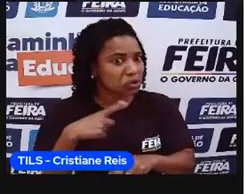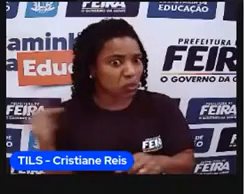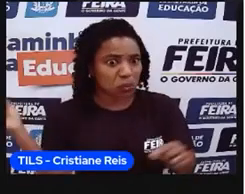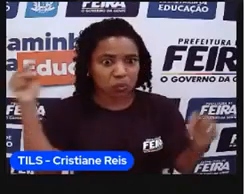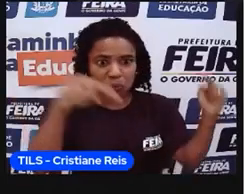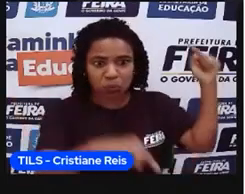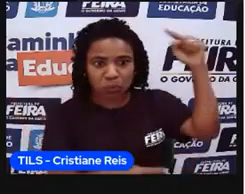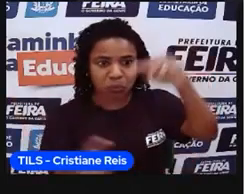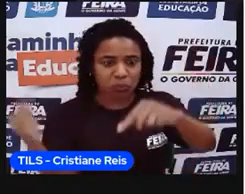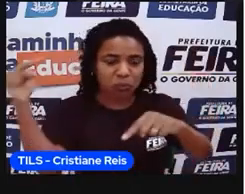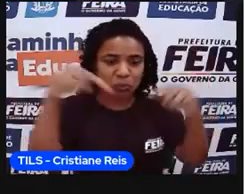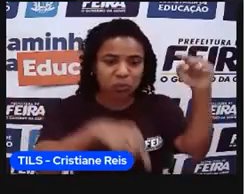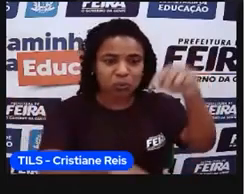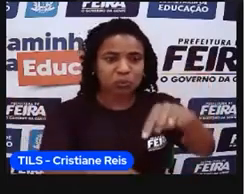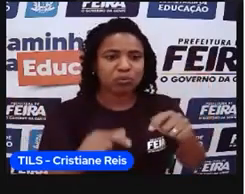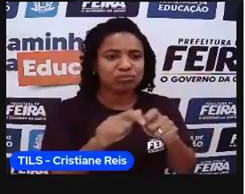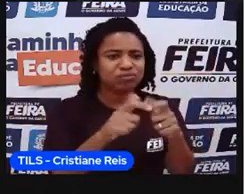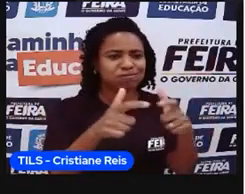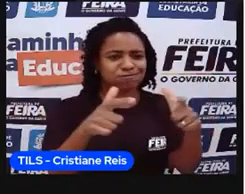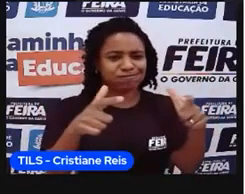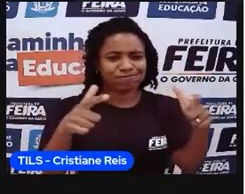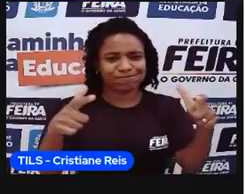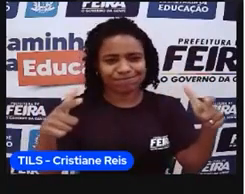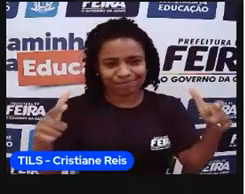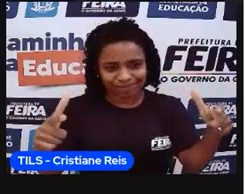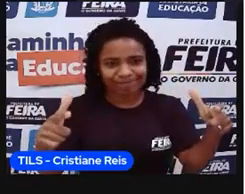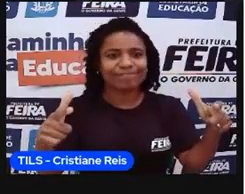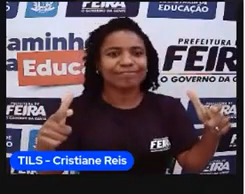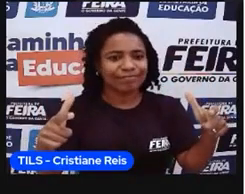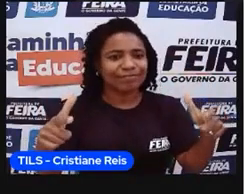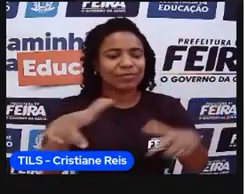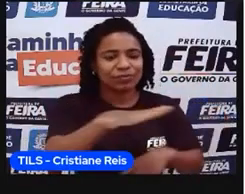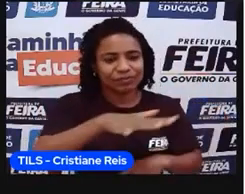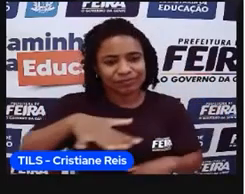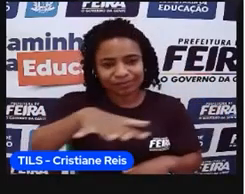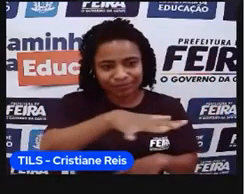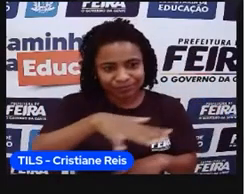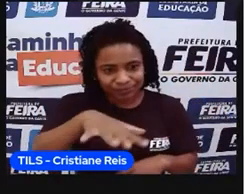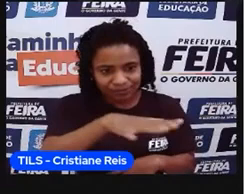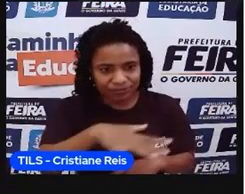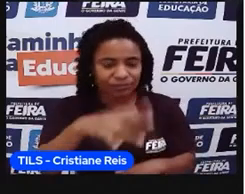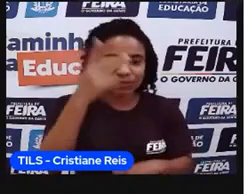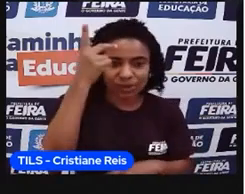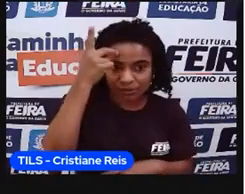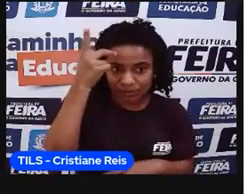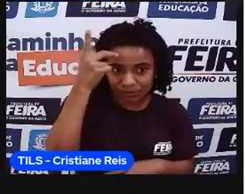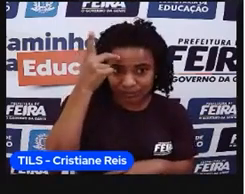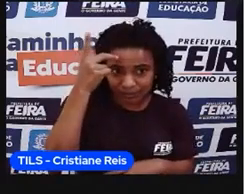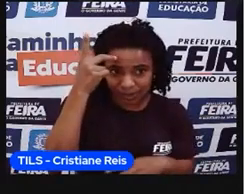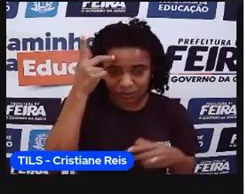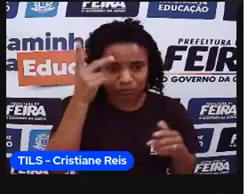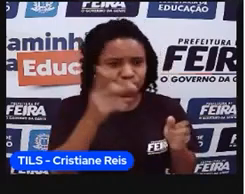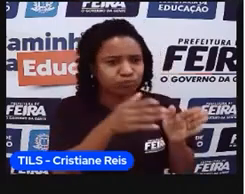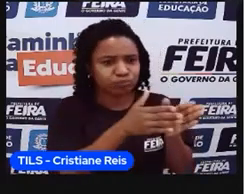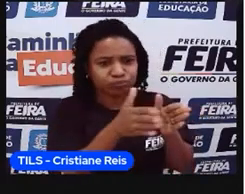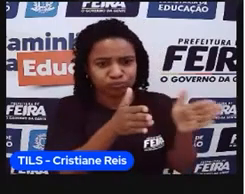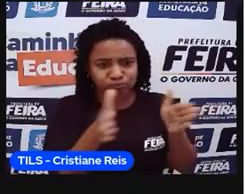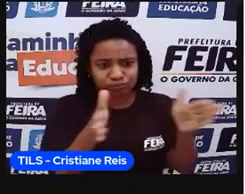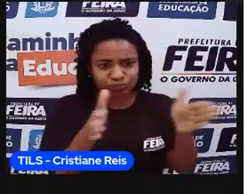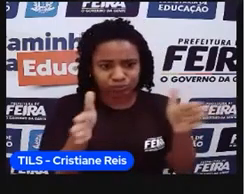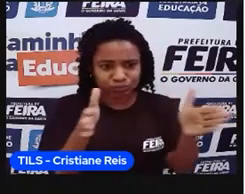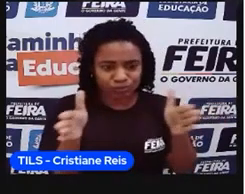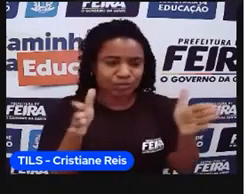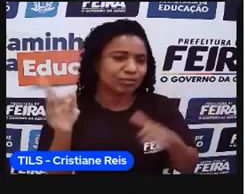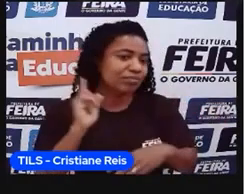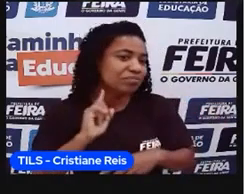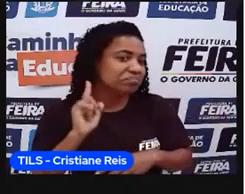nesse litoral brasileiro, e precisamente aqui nessa região, né, entre São Paulo, né, entre esses três estados que